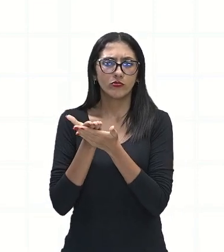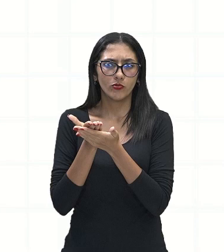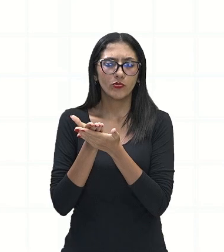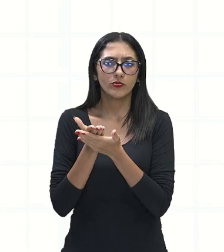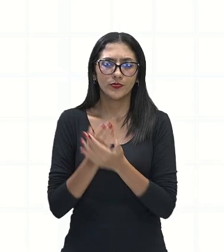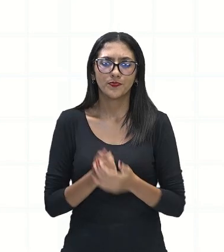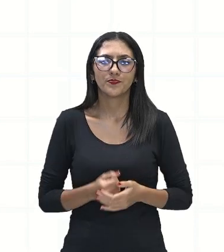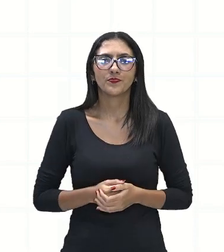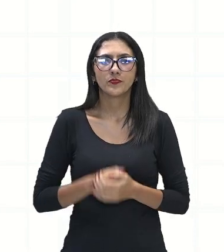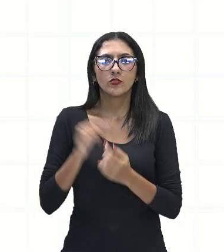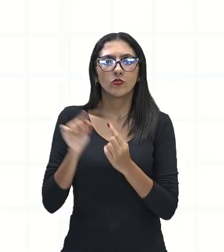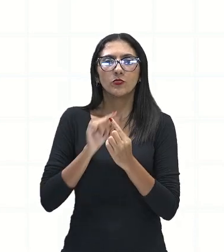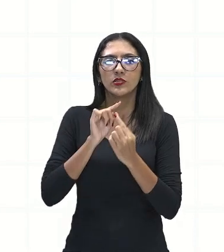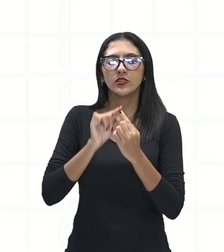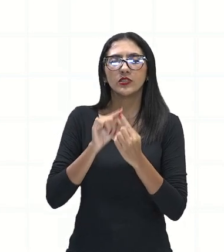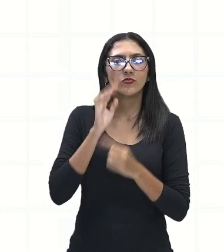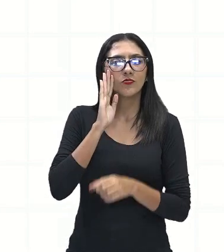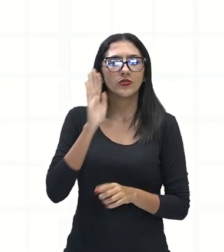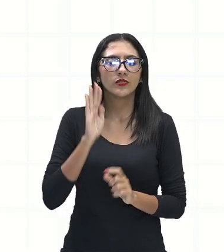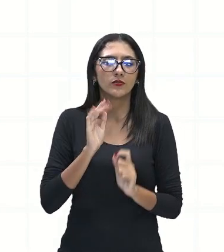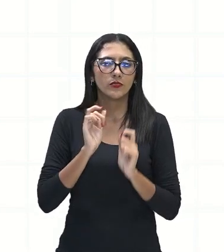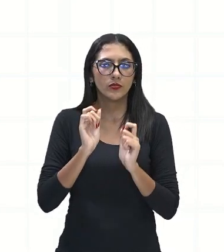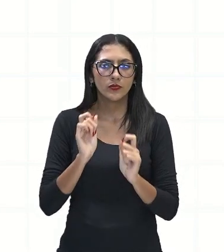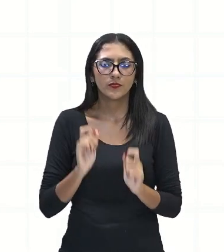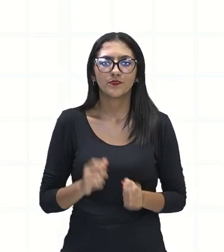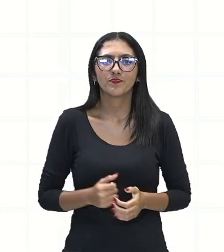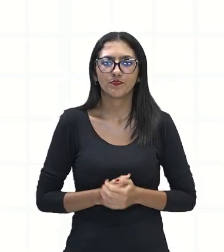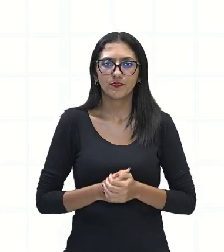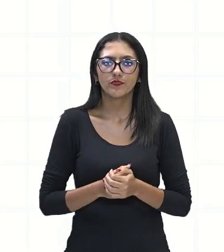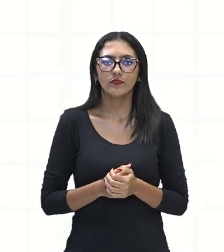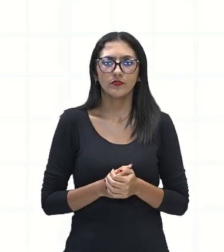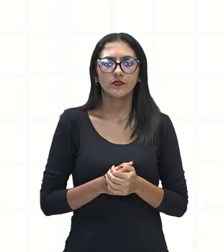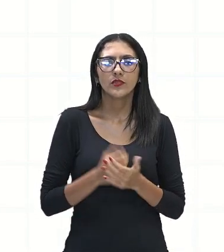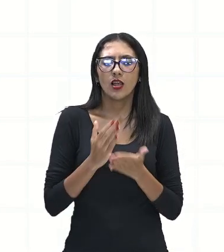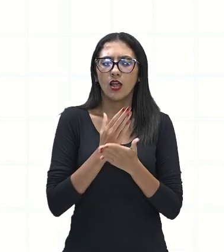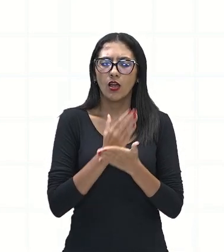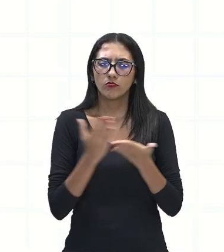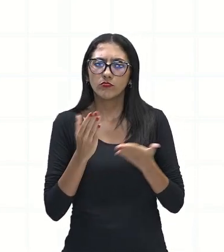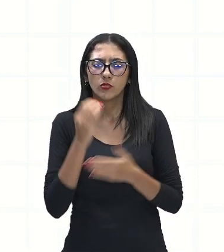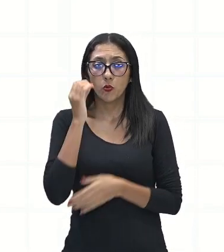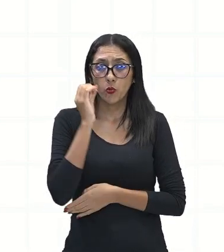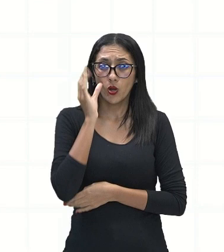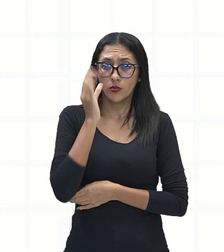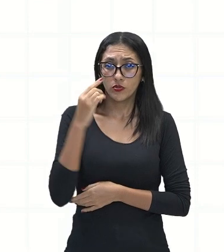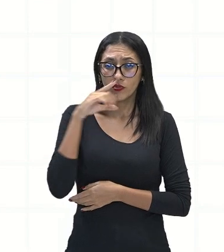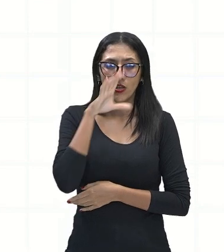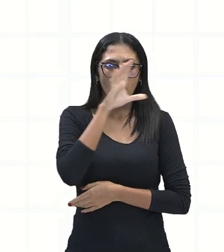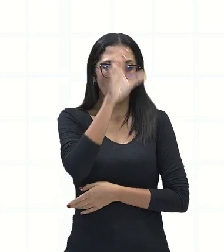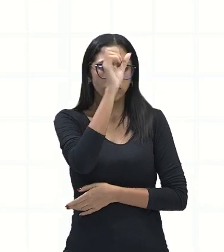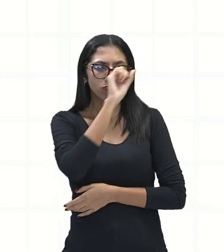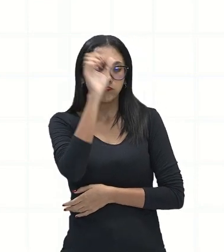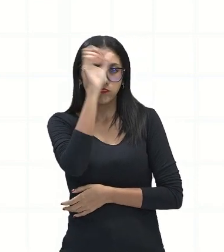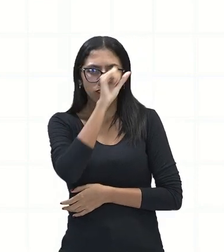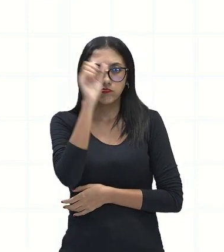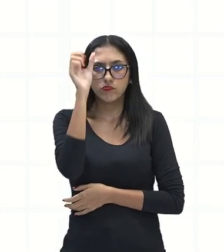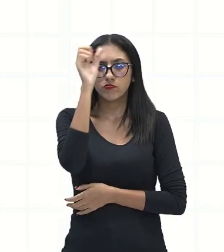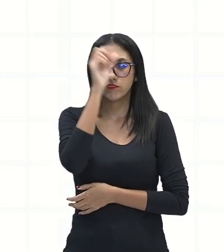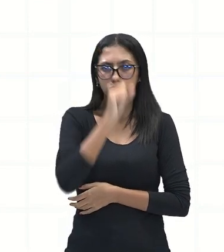Tendo em vista que, para cada tipo de conhecimento que vocês ganham na escola, né? Na